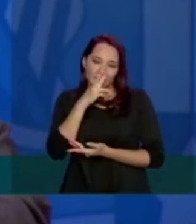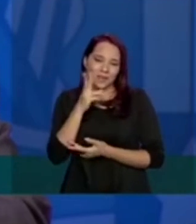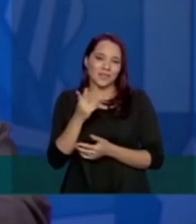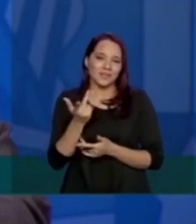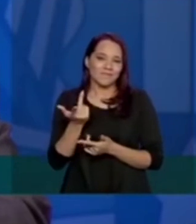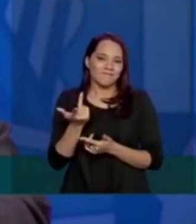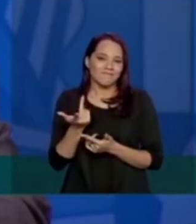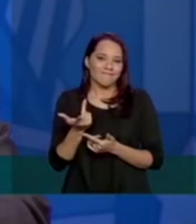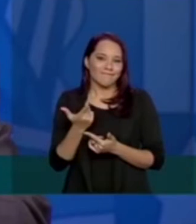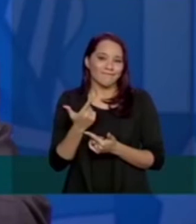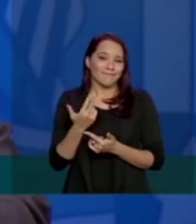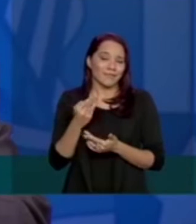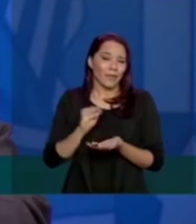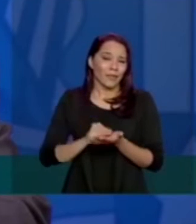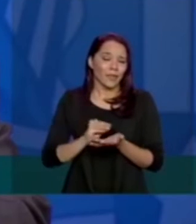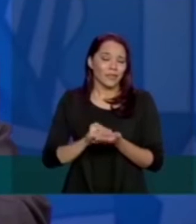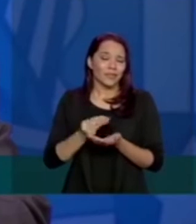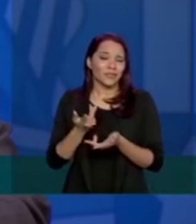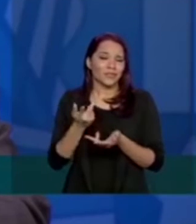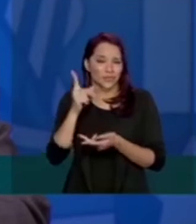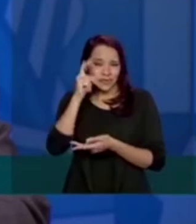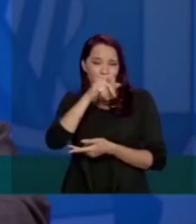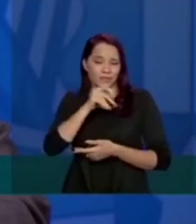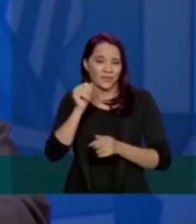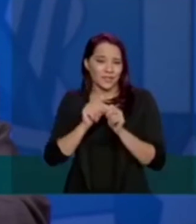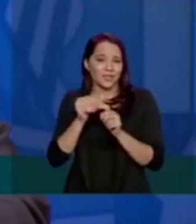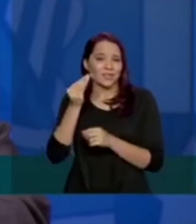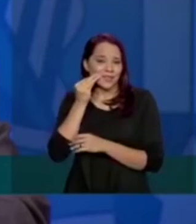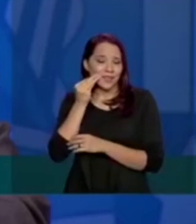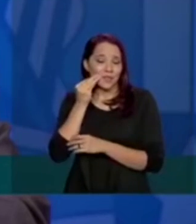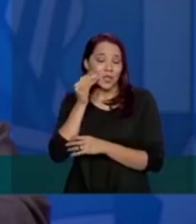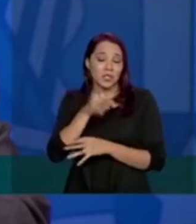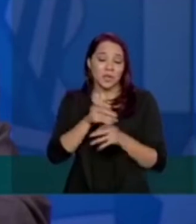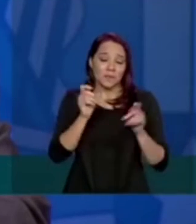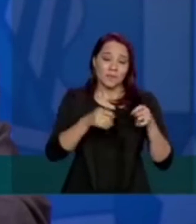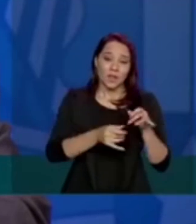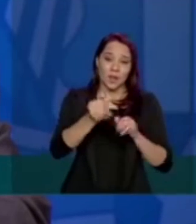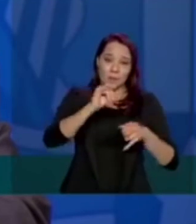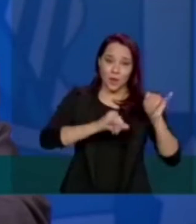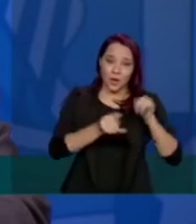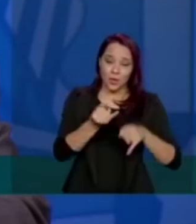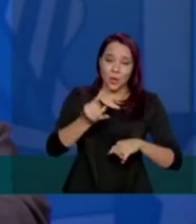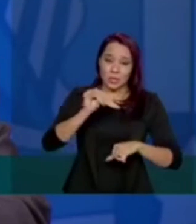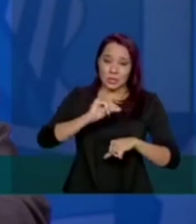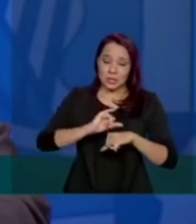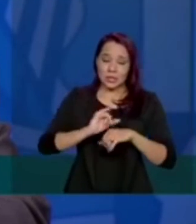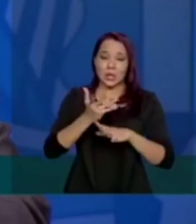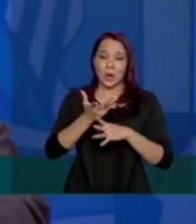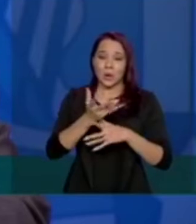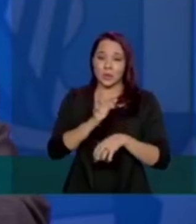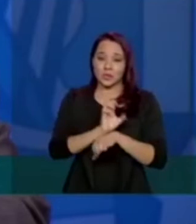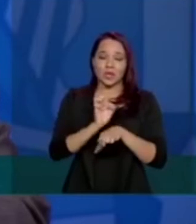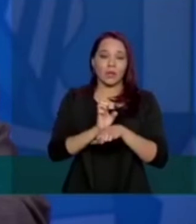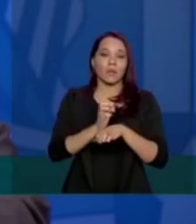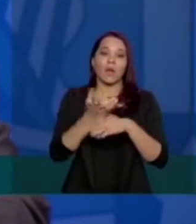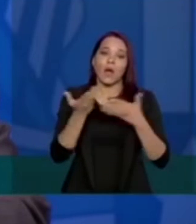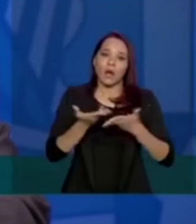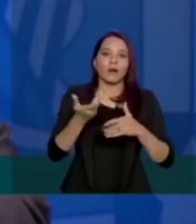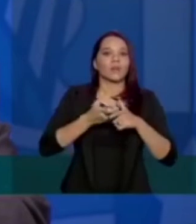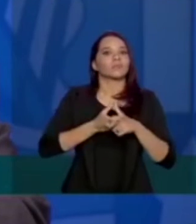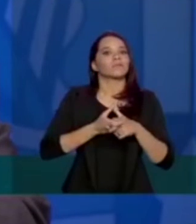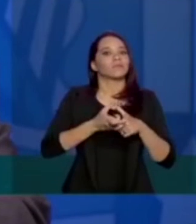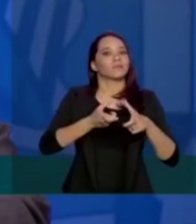na realização dos exames, mas a capacidade dos laboratórios centrais dos estados, ela foi ampliada, foram feitas